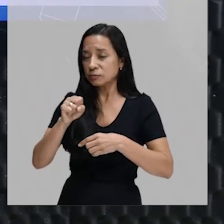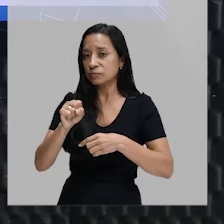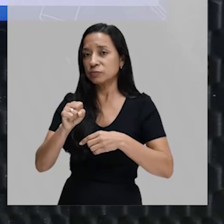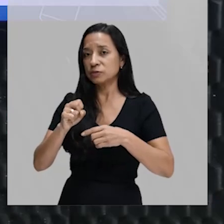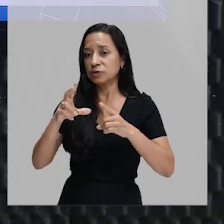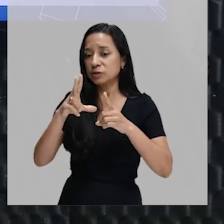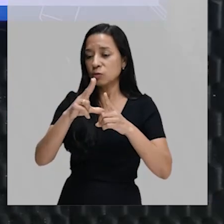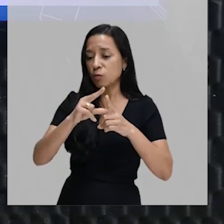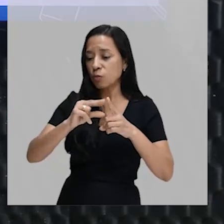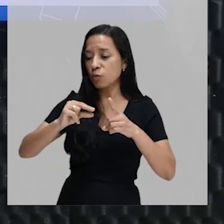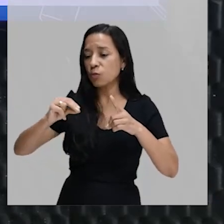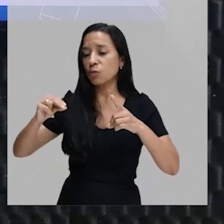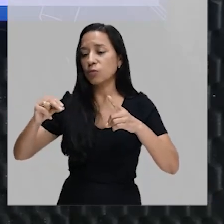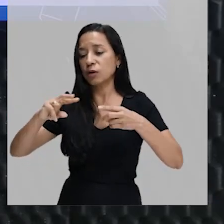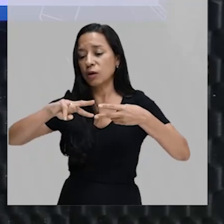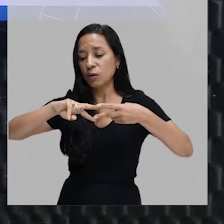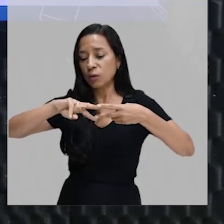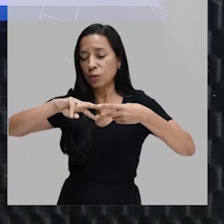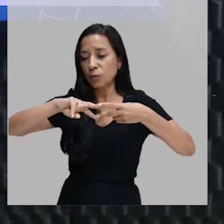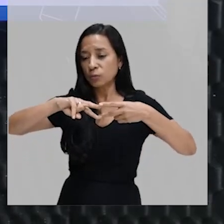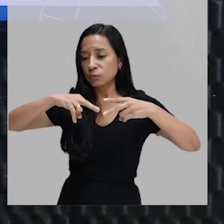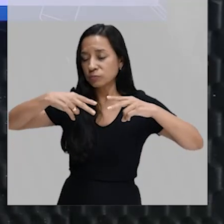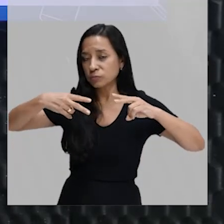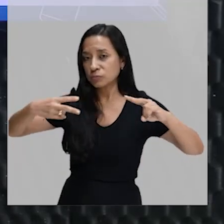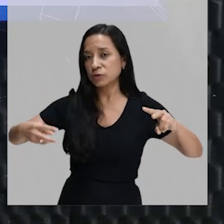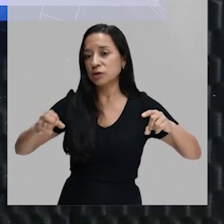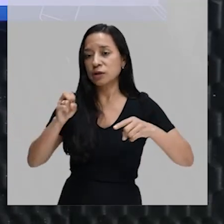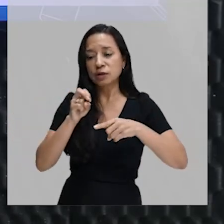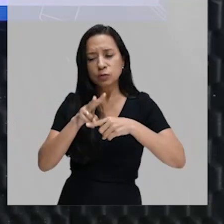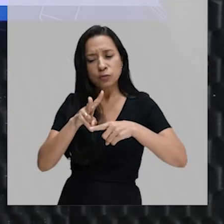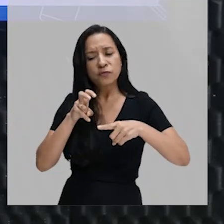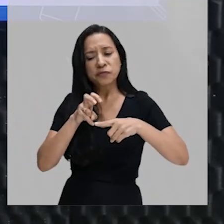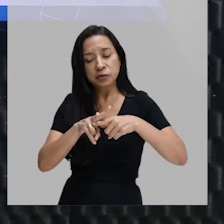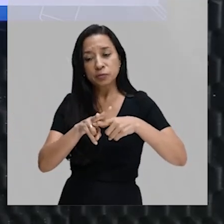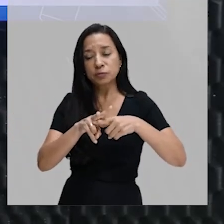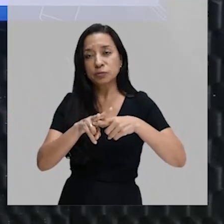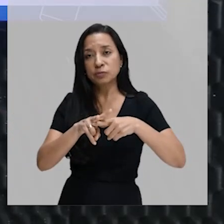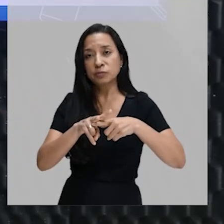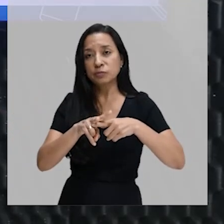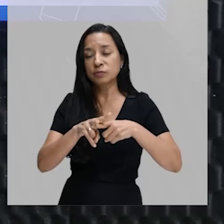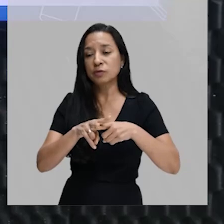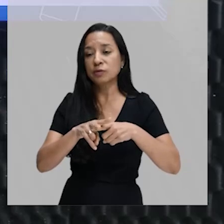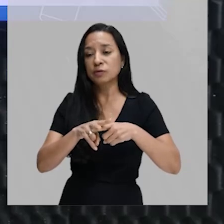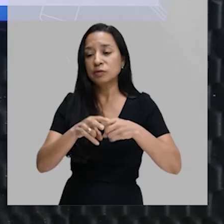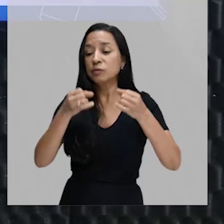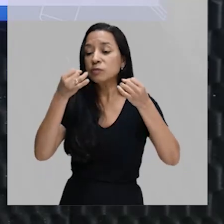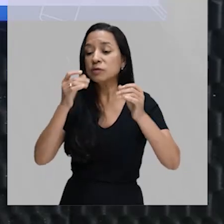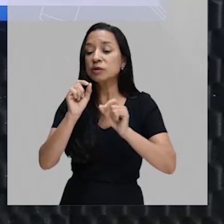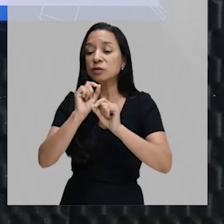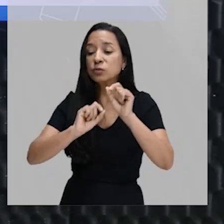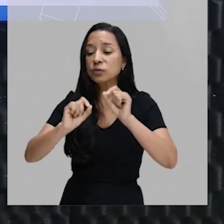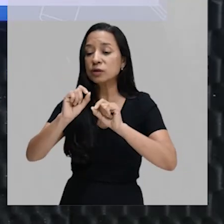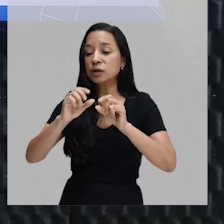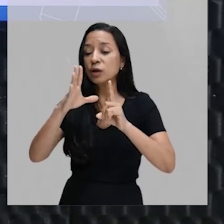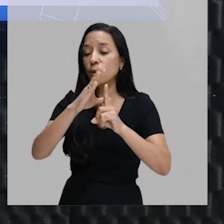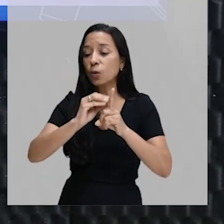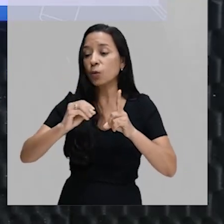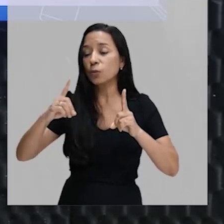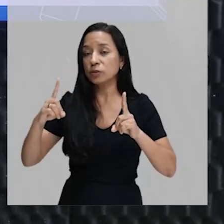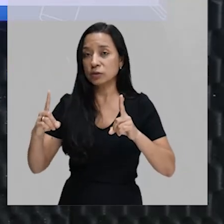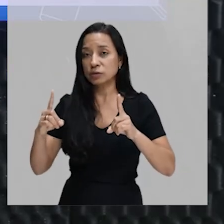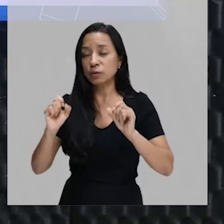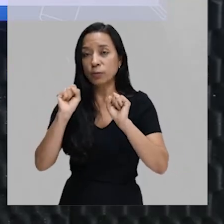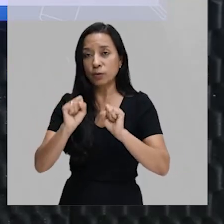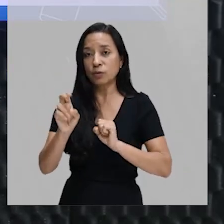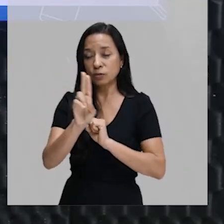clonar o DNA do vírus. Veja bem, nós estamos falando aqui de quê? De clonagem. Nós podemos